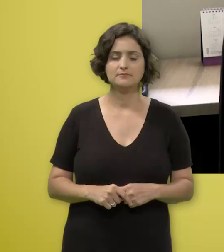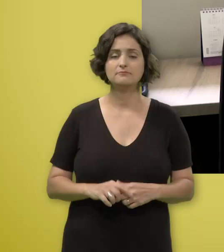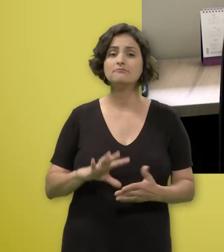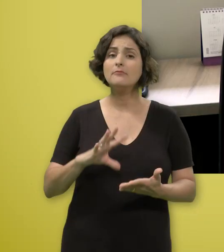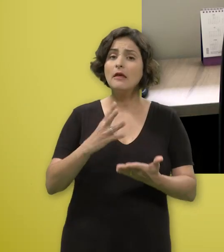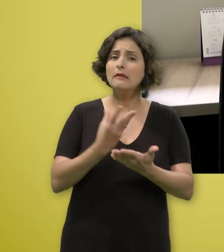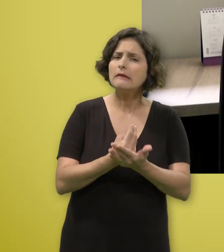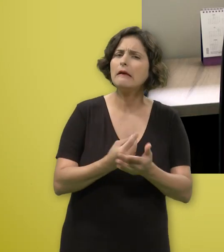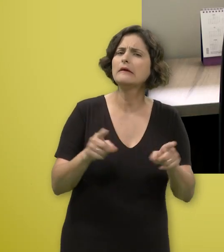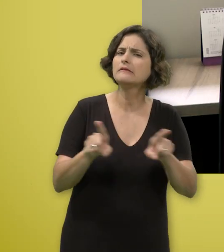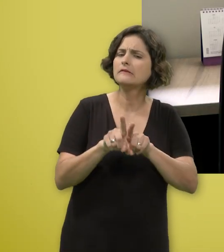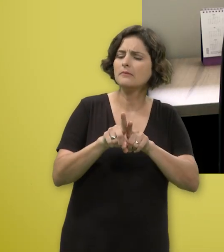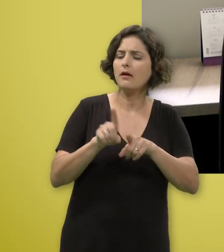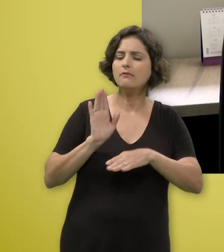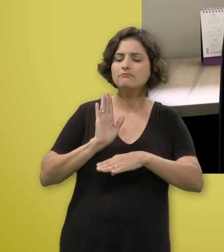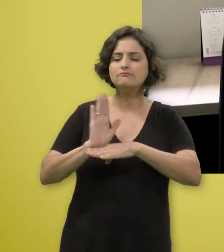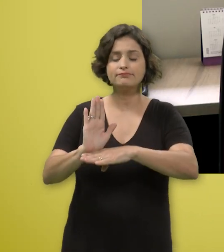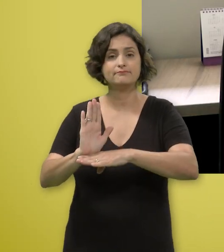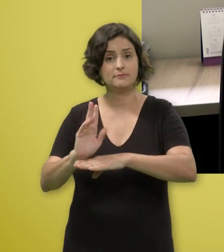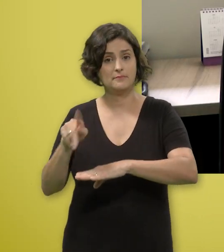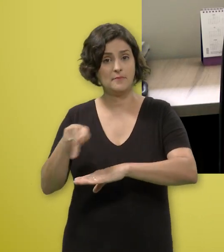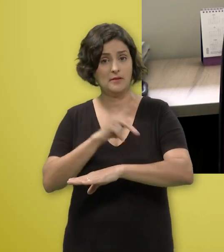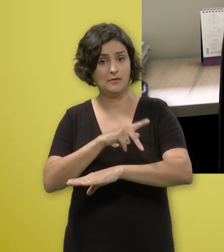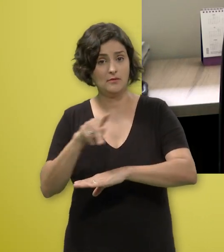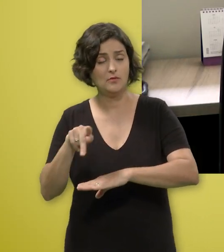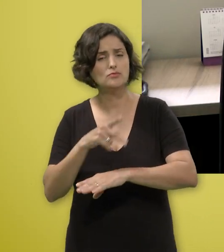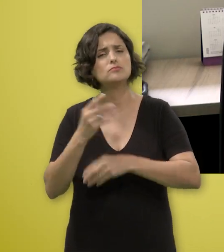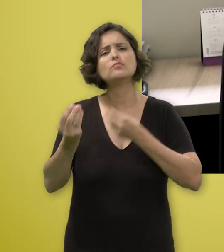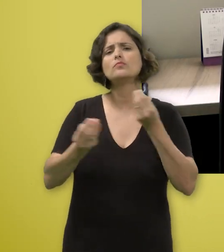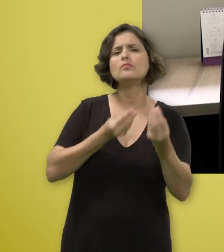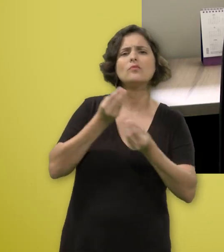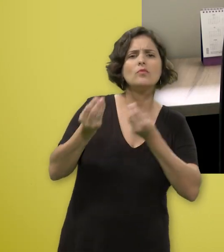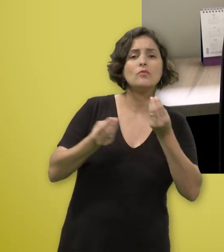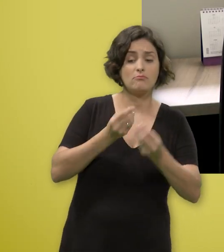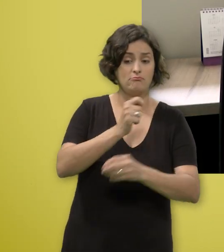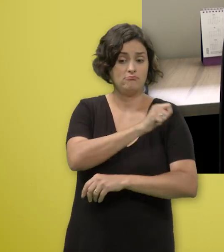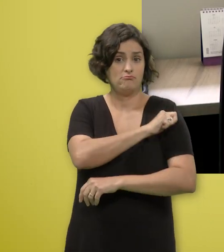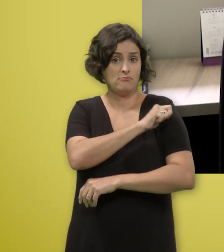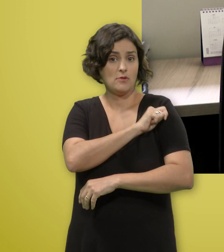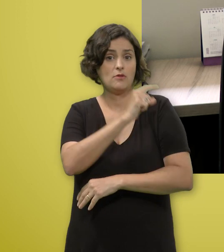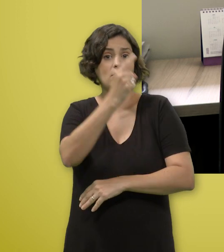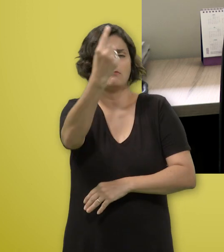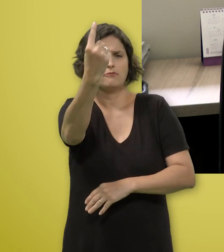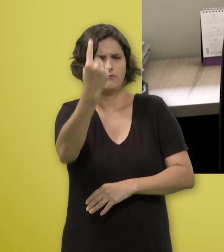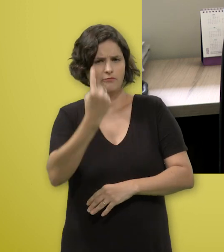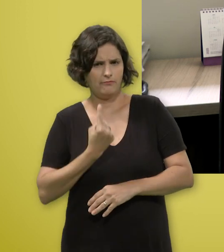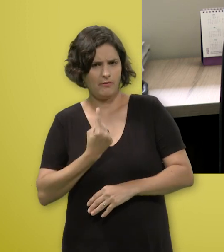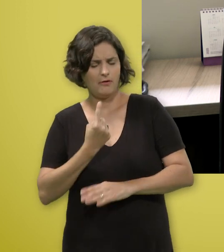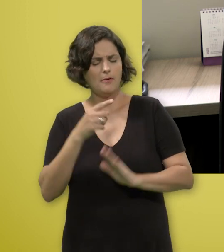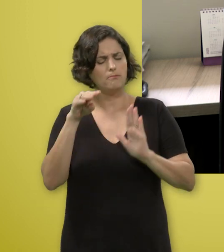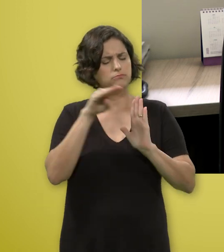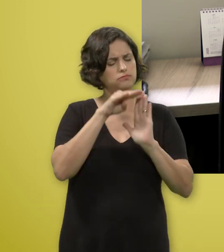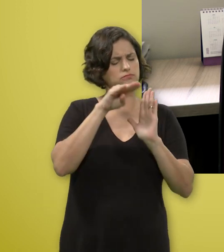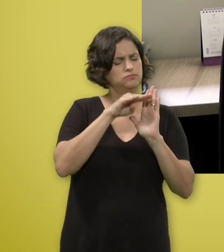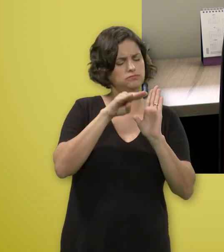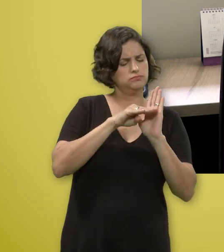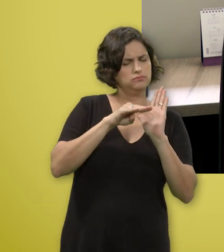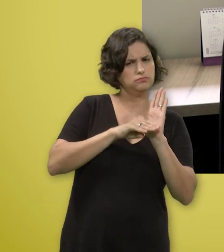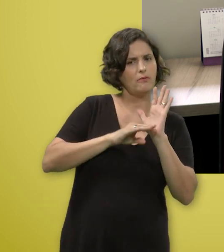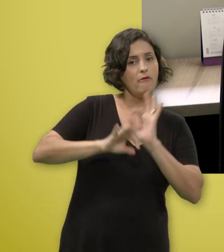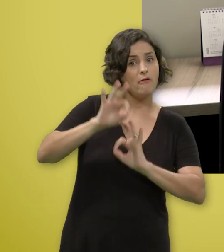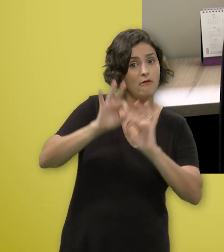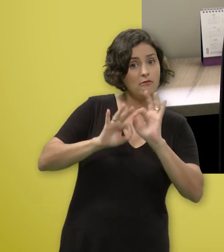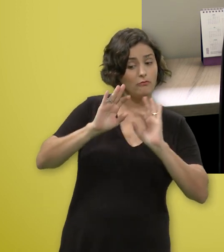A gente também tem um suporte pedagógico, que a gente faz um plano mesmo de desenvolvimento individual